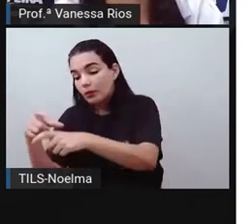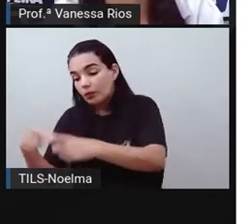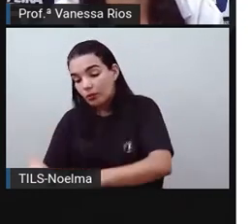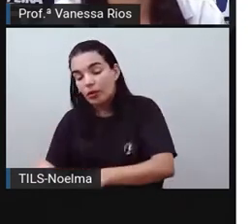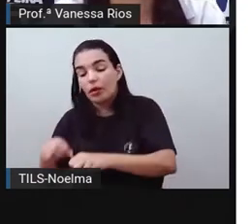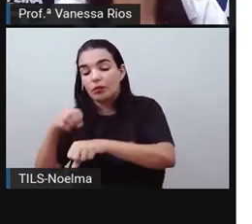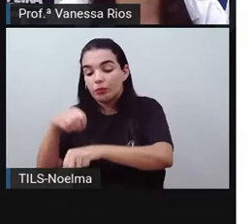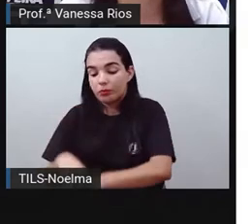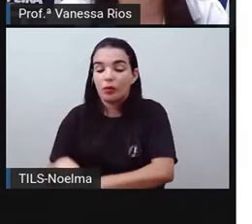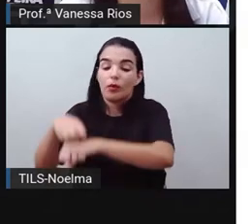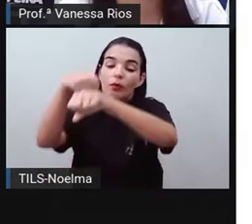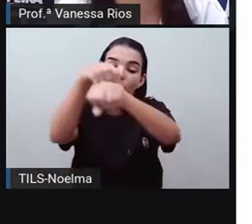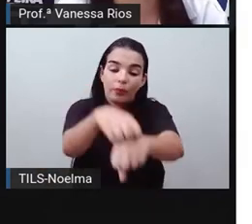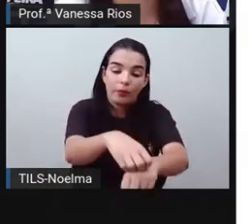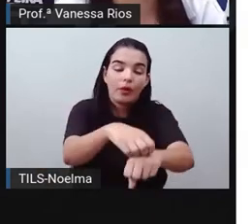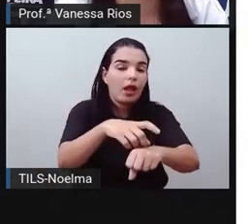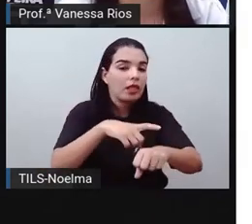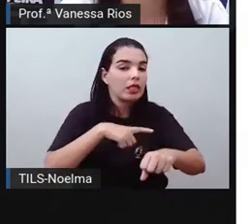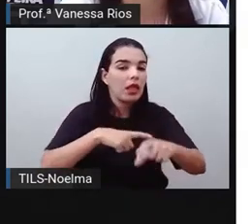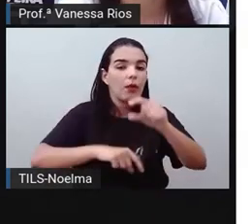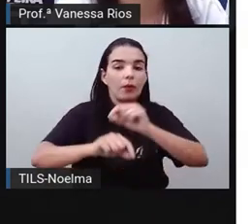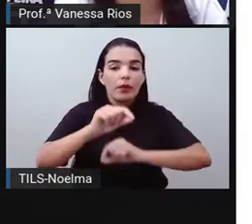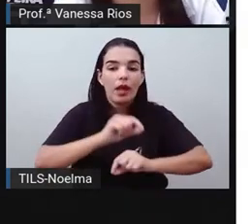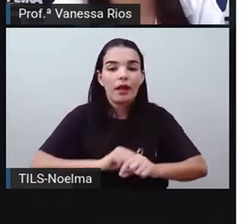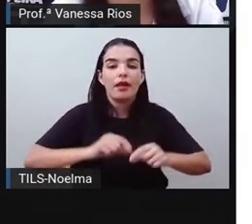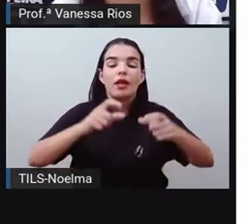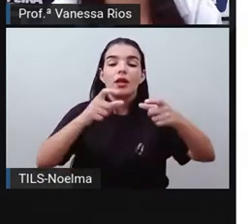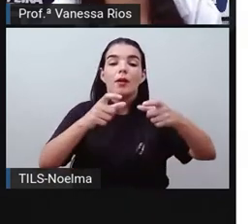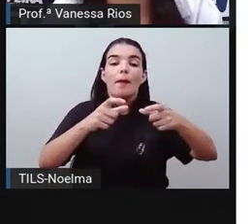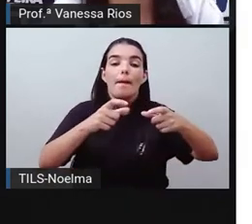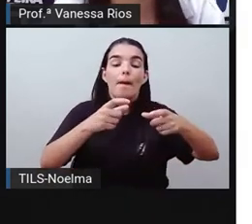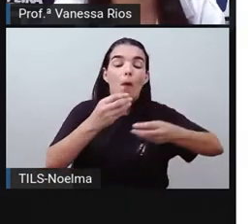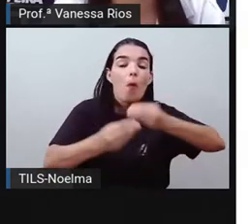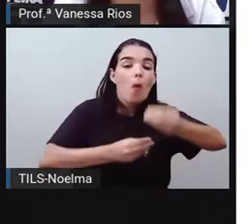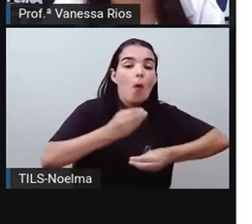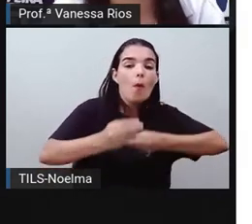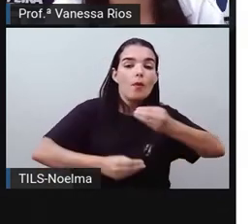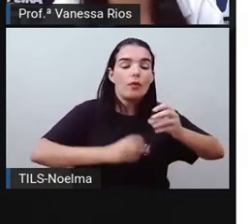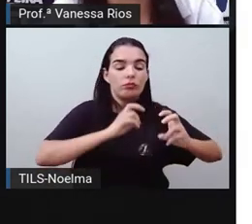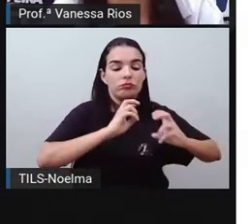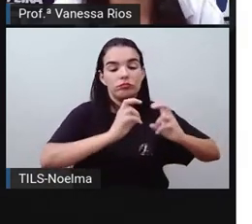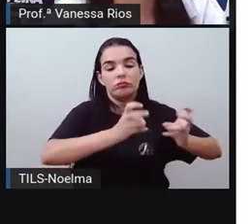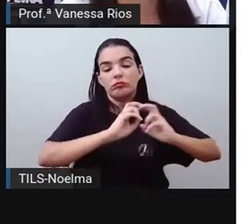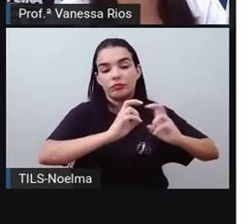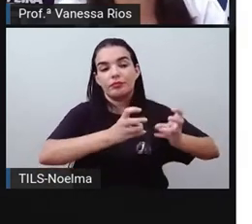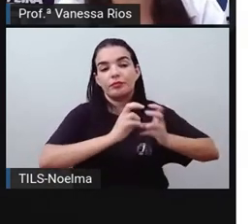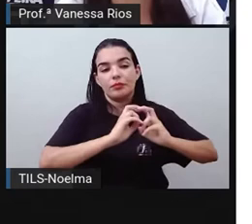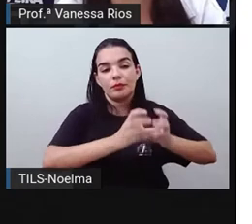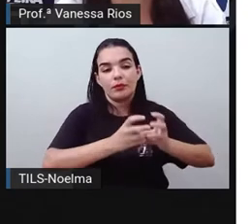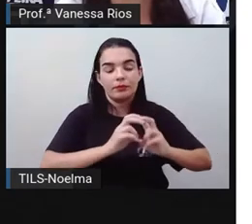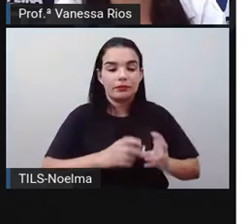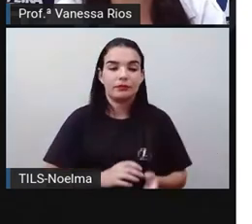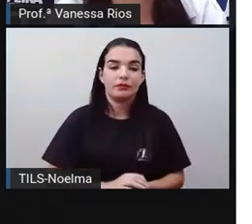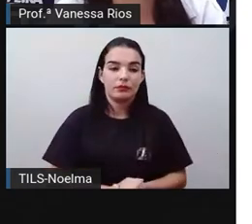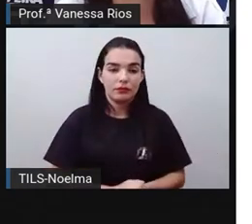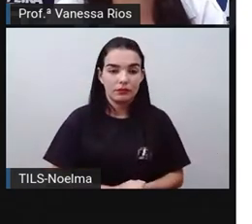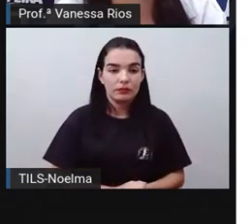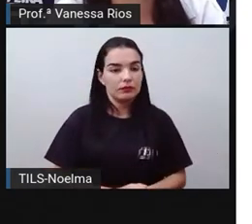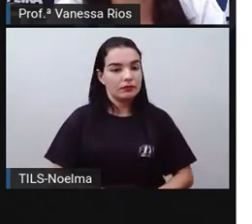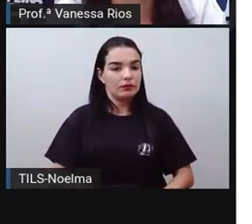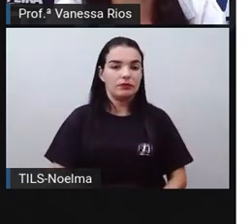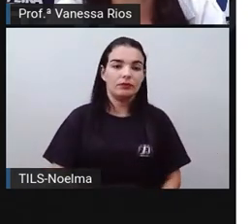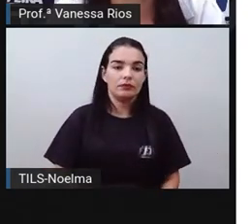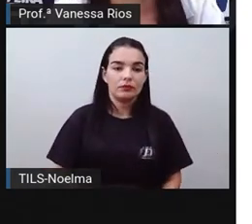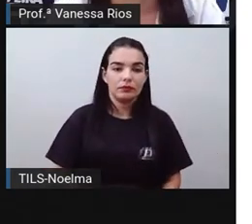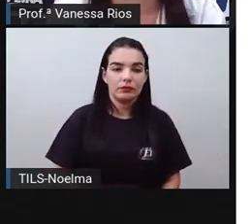instrumentos que estão relacionados aí a transportar pessoas e também, né, transportar as cargas, os